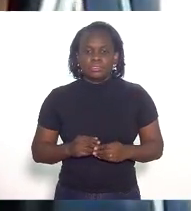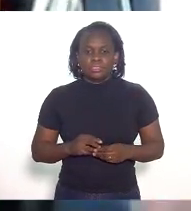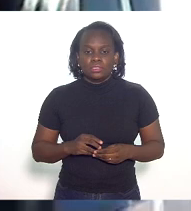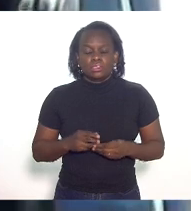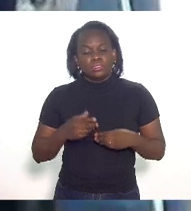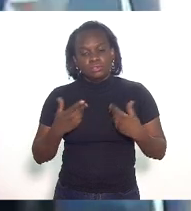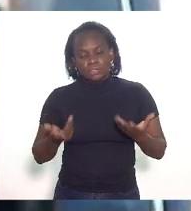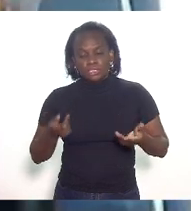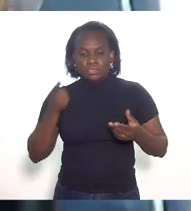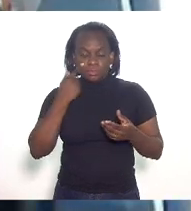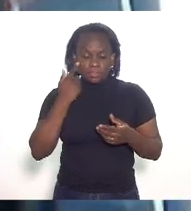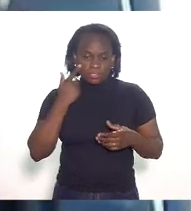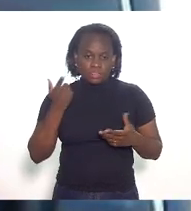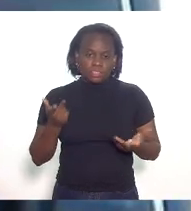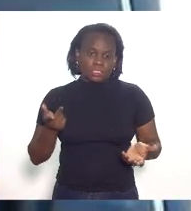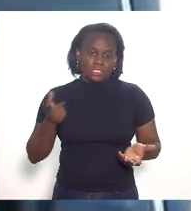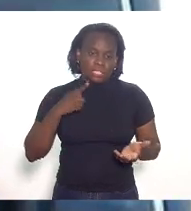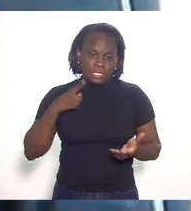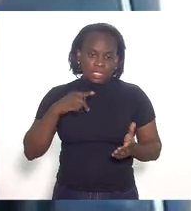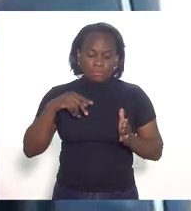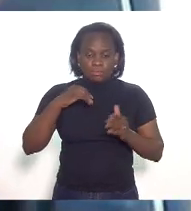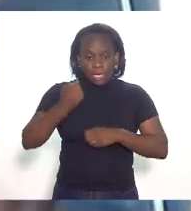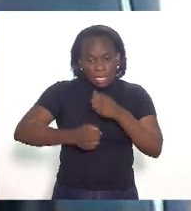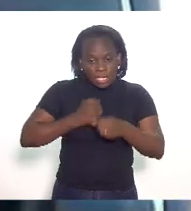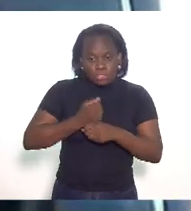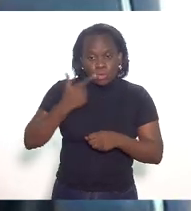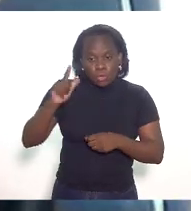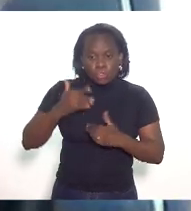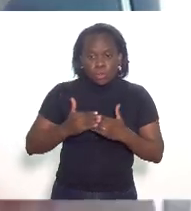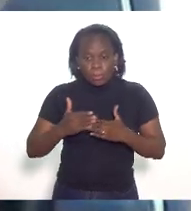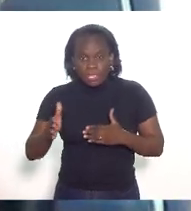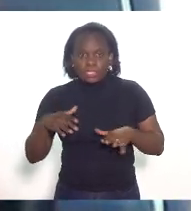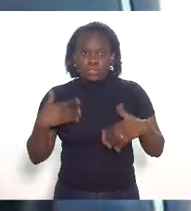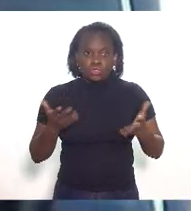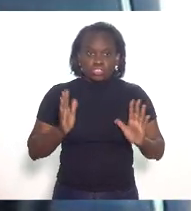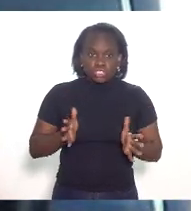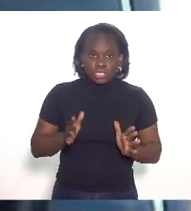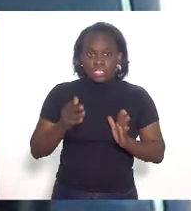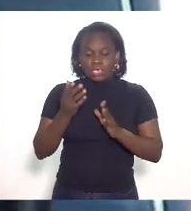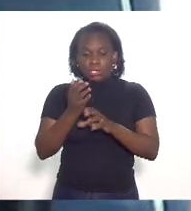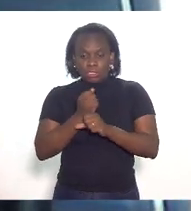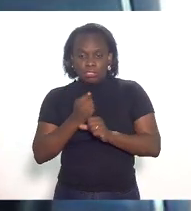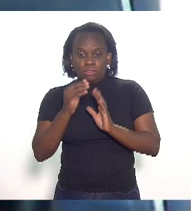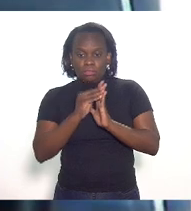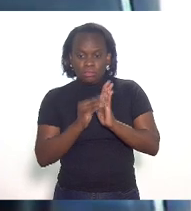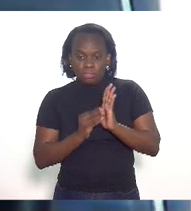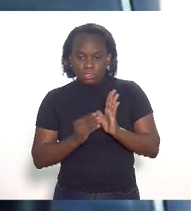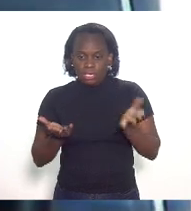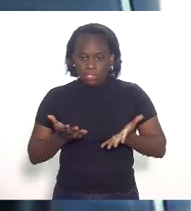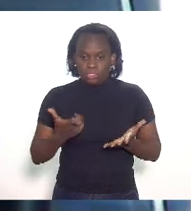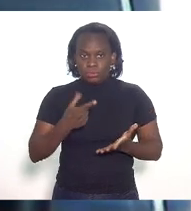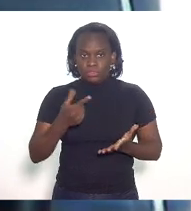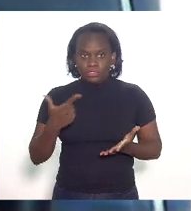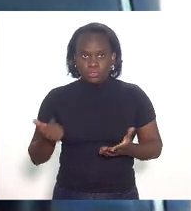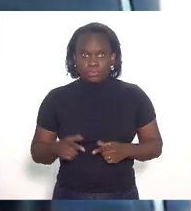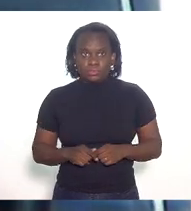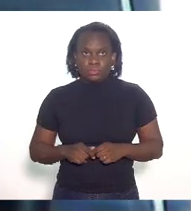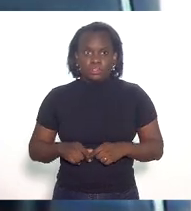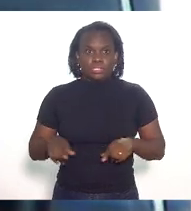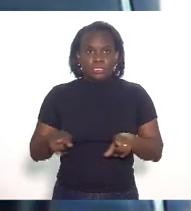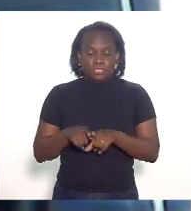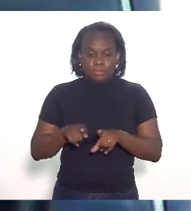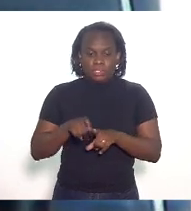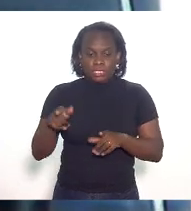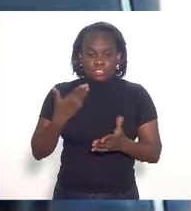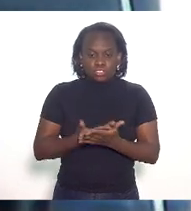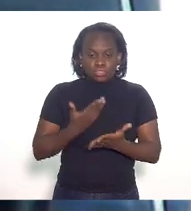se for entrar em vigência só no ano seguinte por exemplo ou que já esteja no orçamento desse ano então além do esse